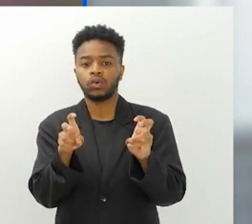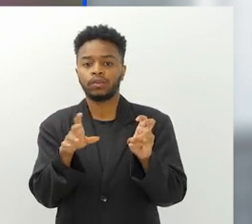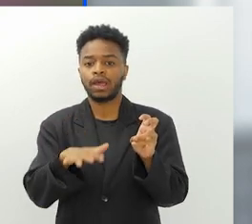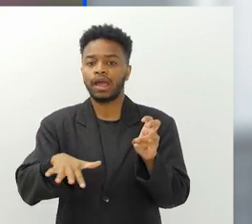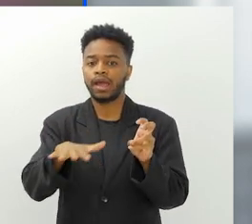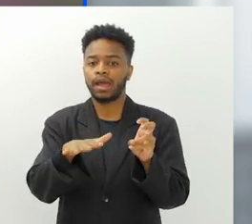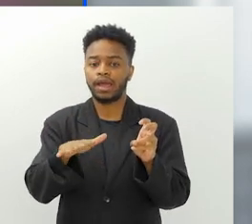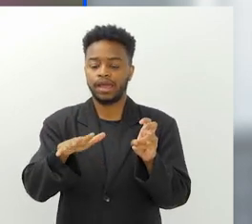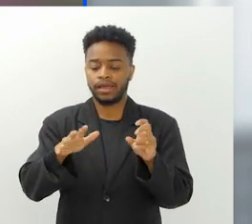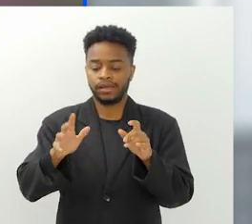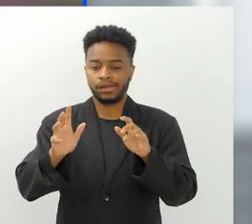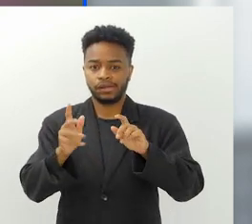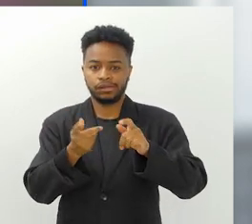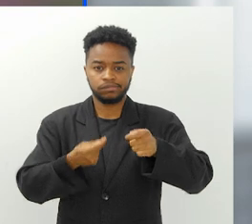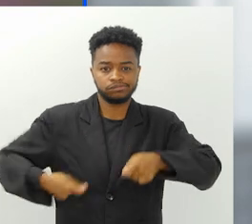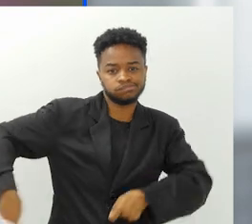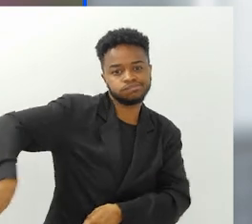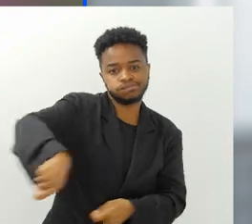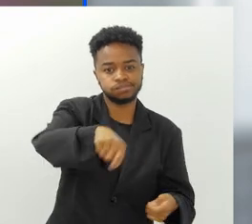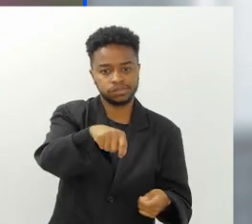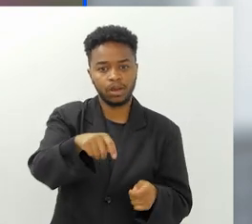das redes de pesca, né?